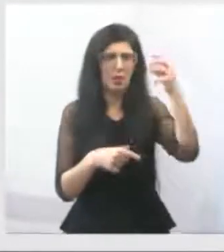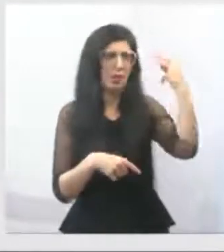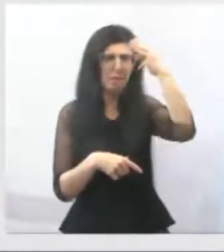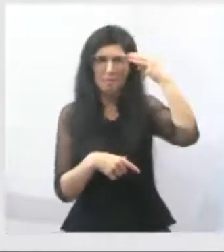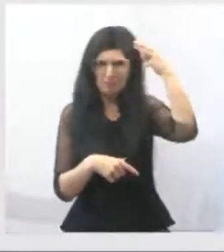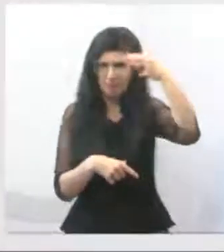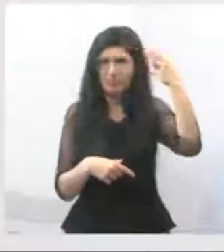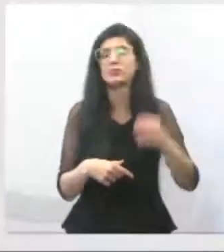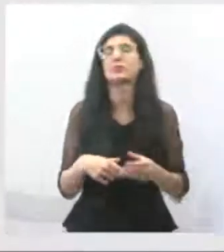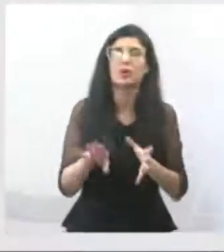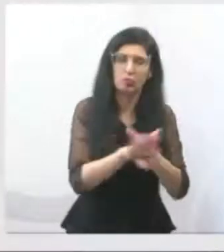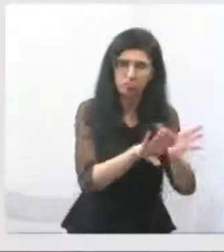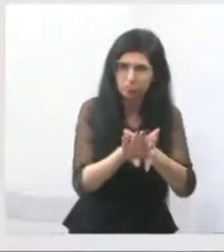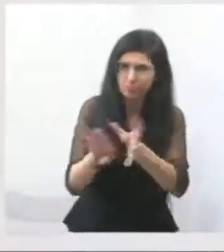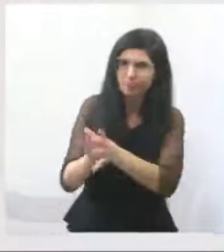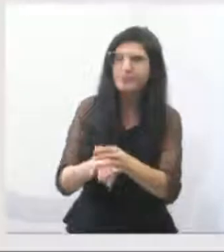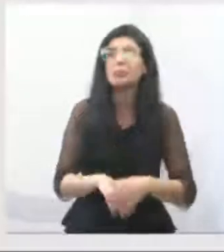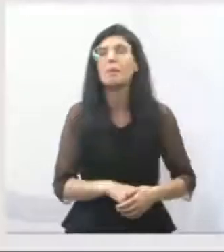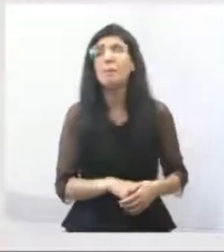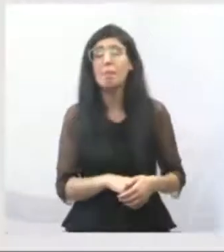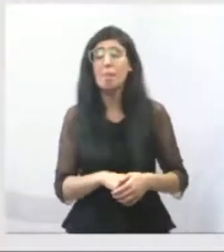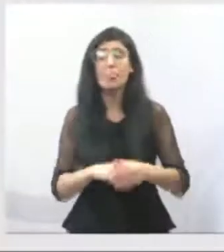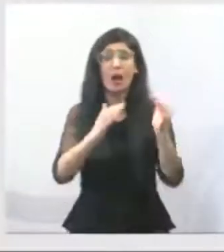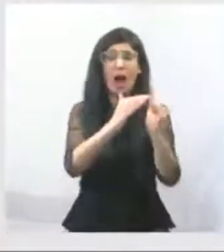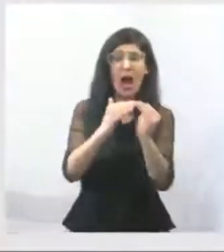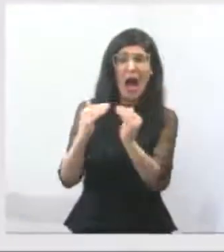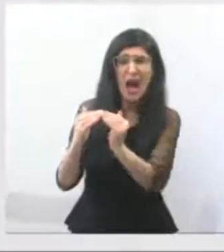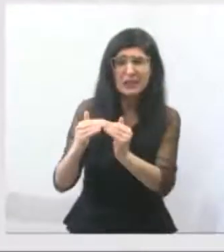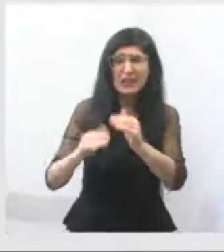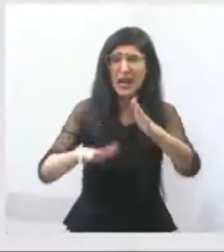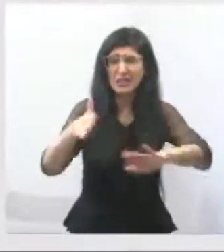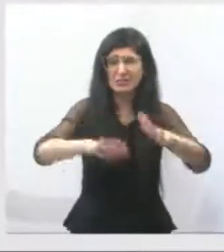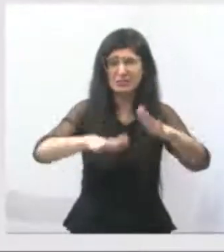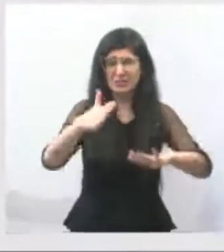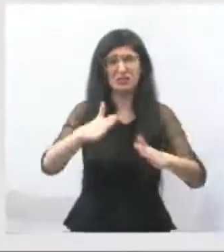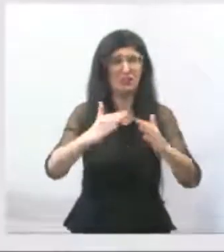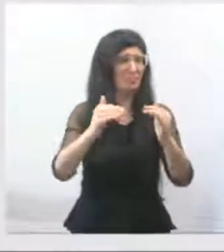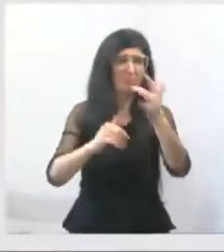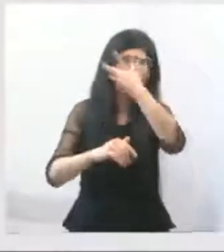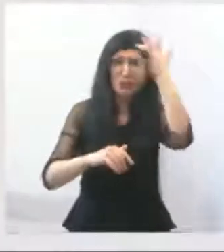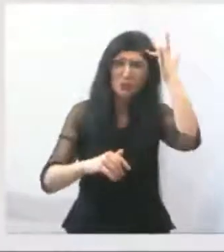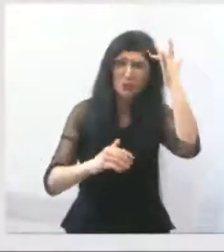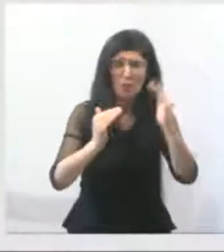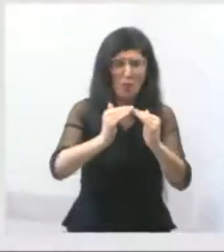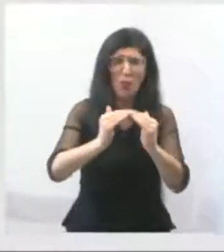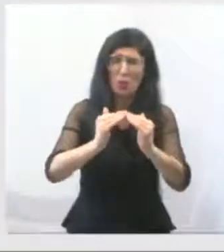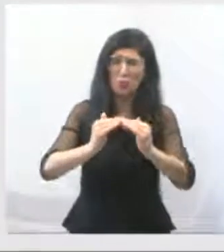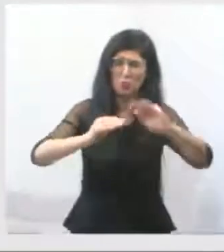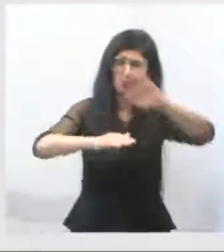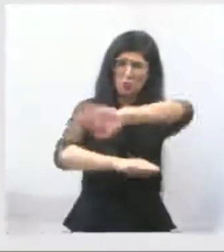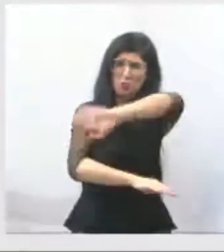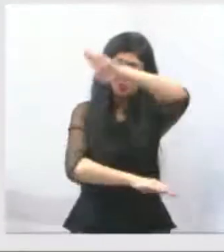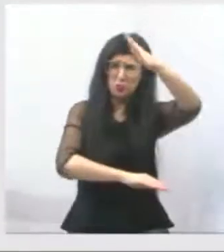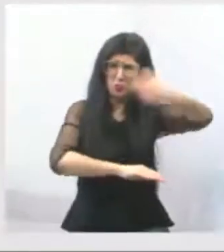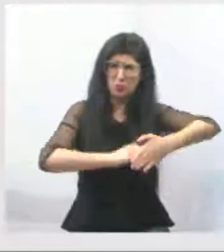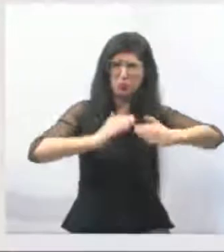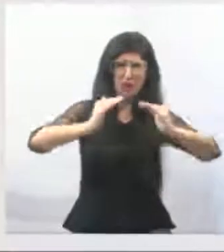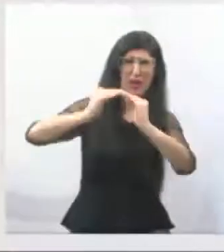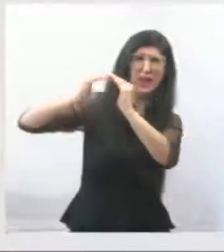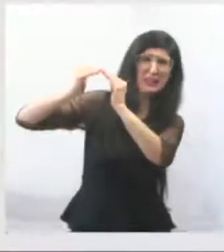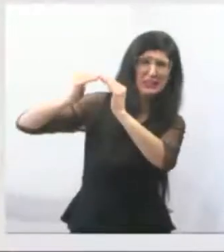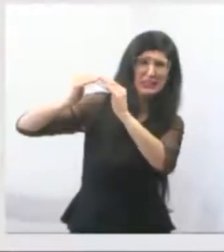estão em área imprópria para moradia, penhascos, beiras de rios,